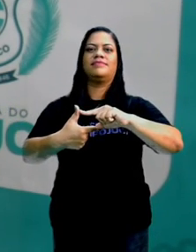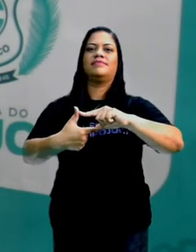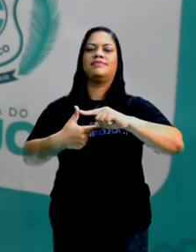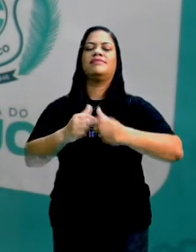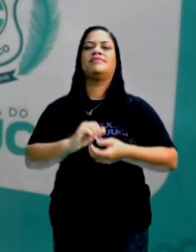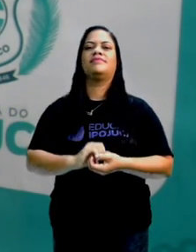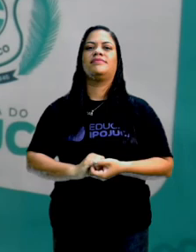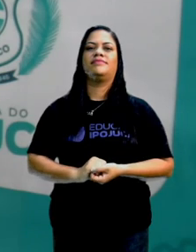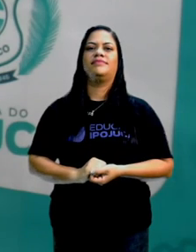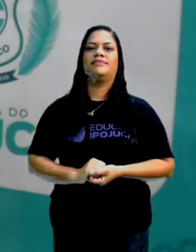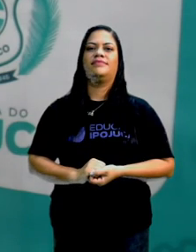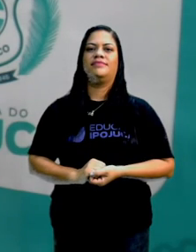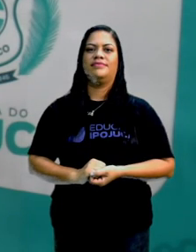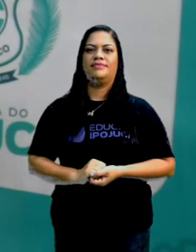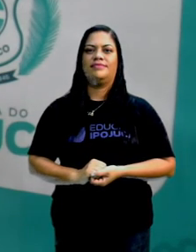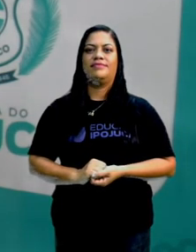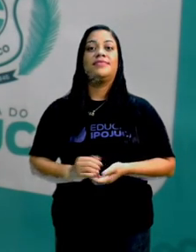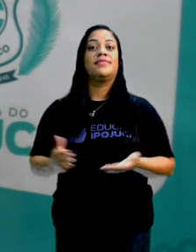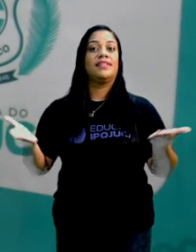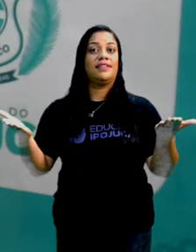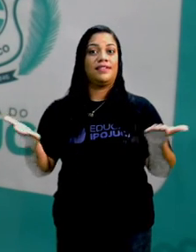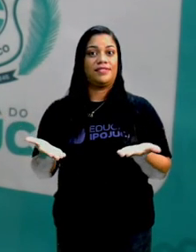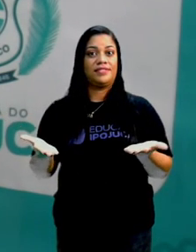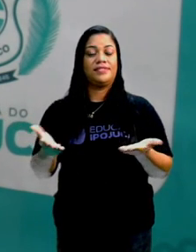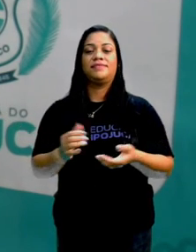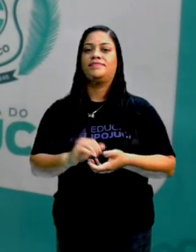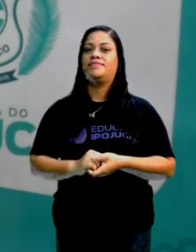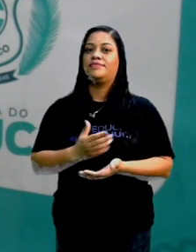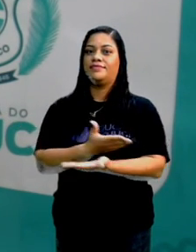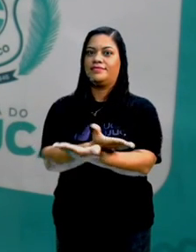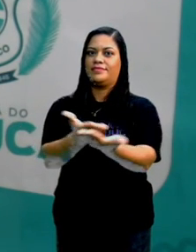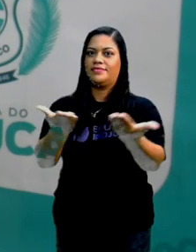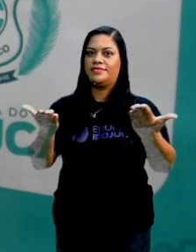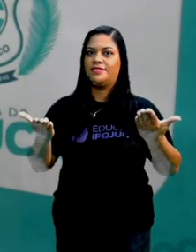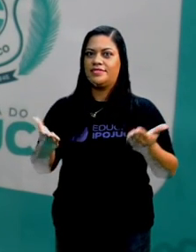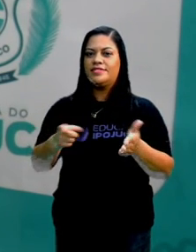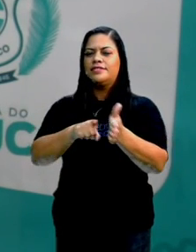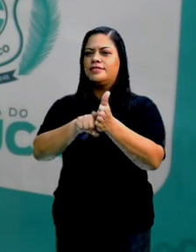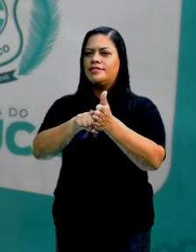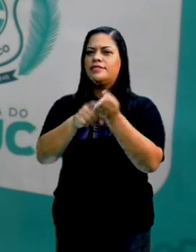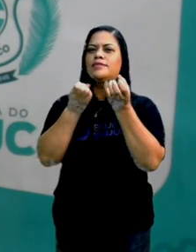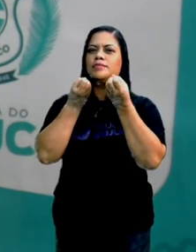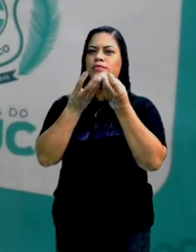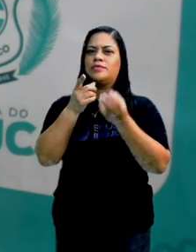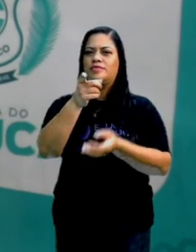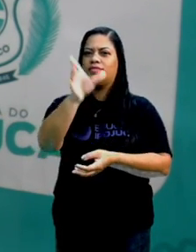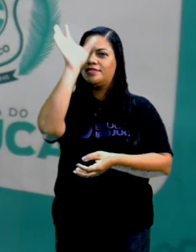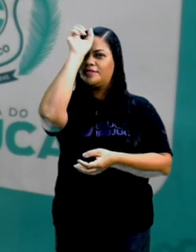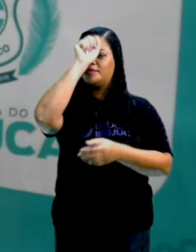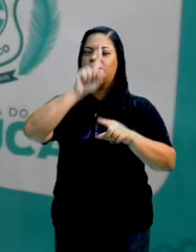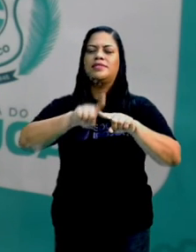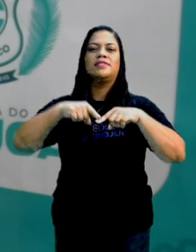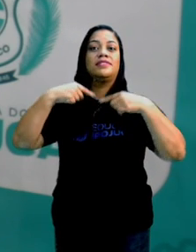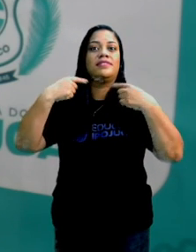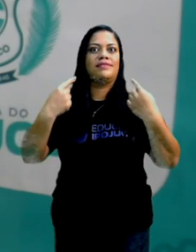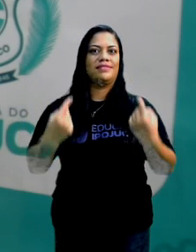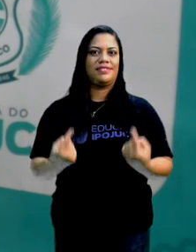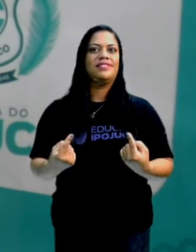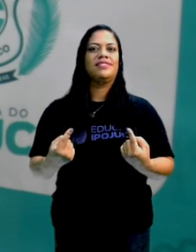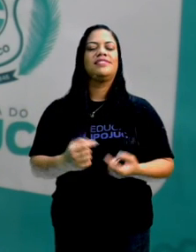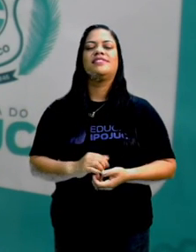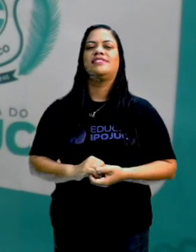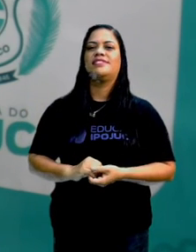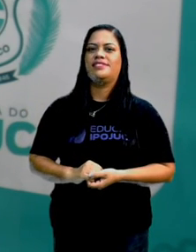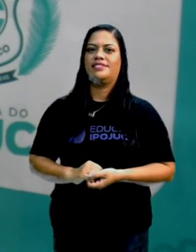Certo? Então, aqui, deixo vocês com essa pesquisa boa para vocês aprenderem muito. E